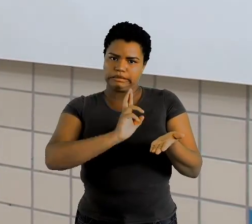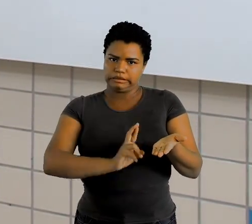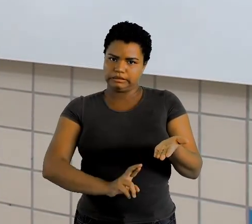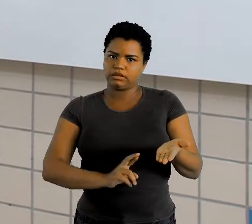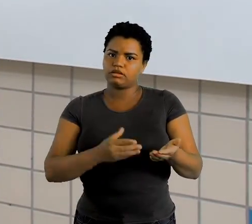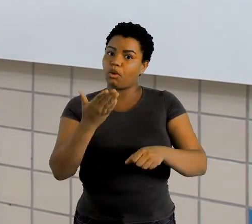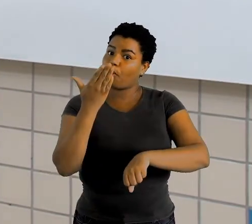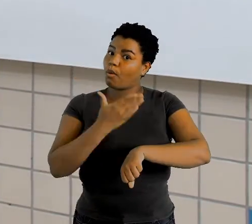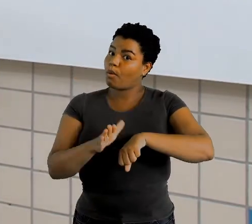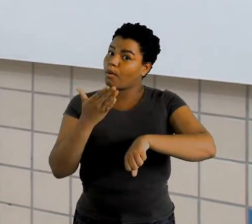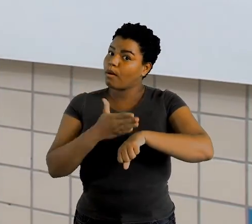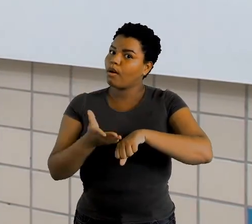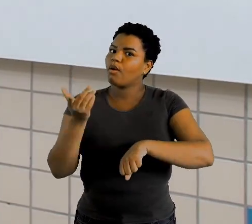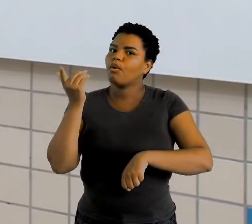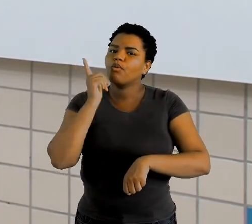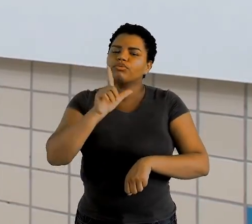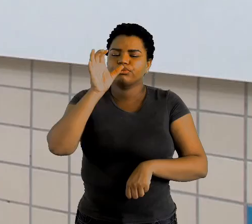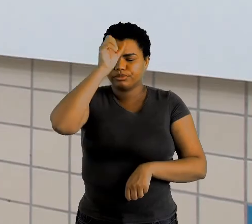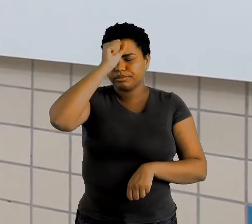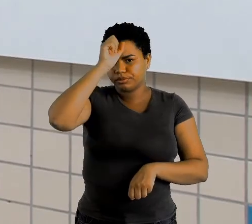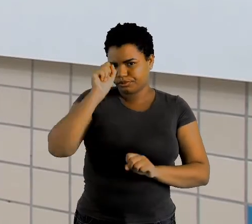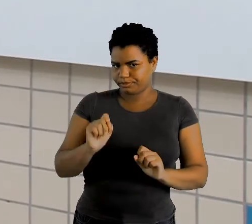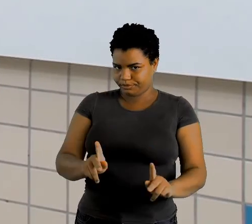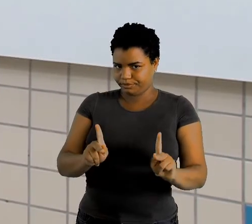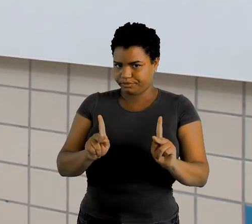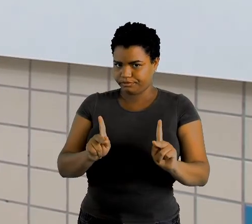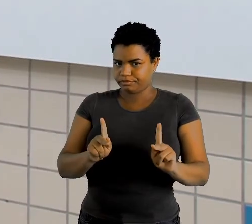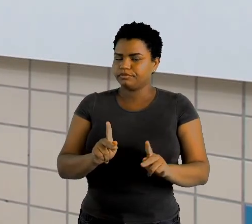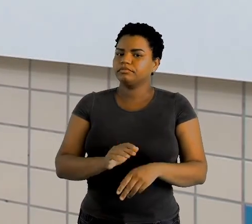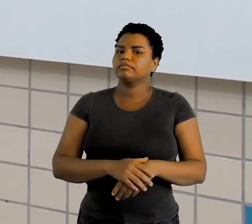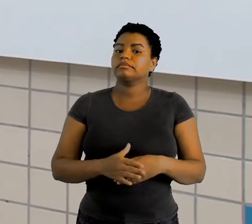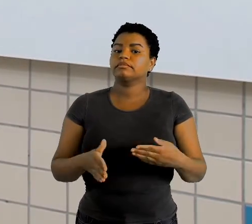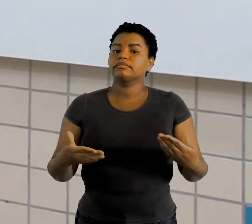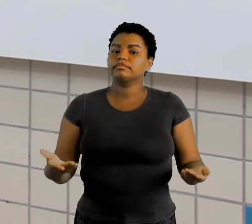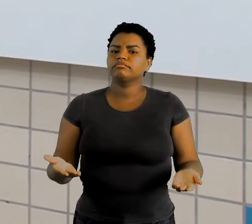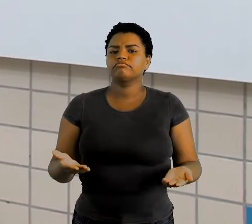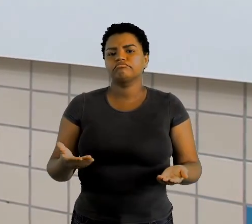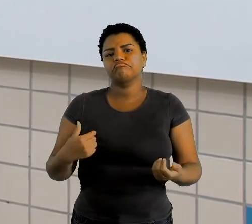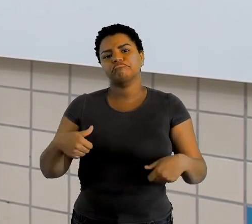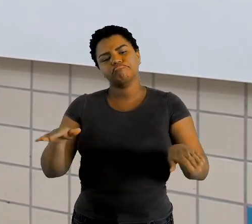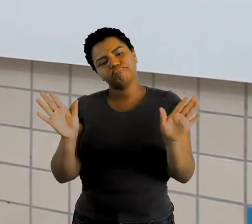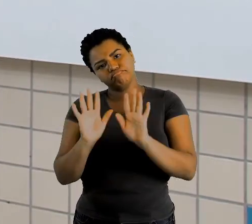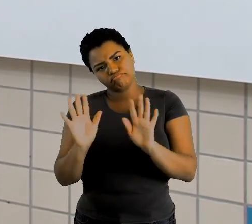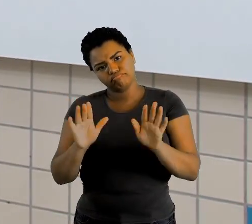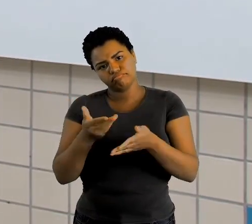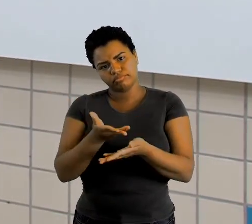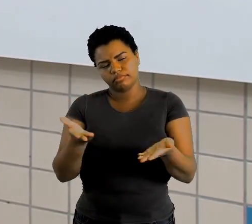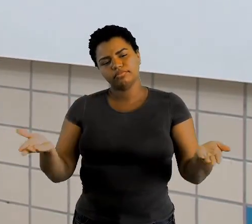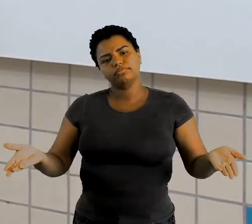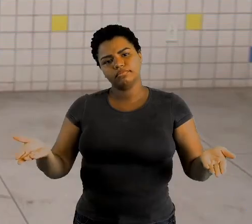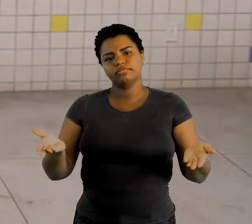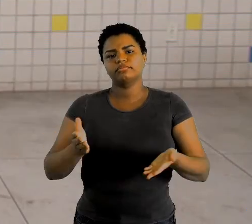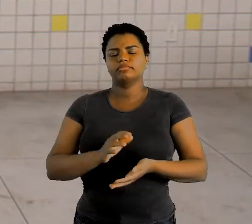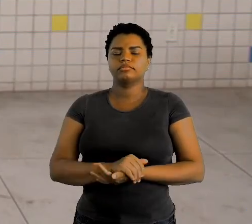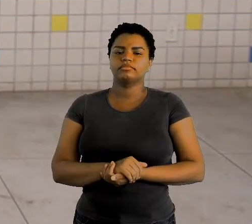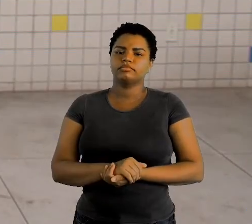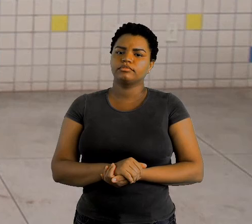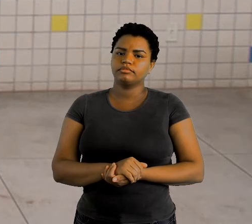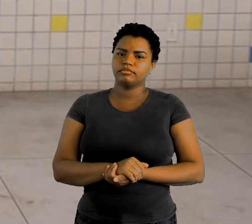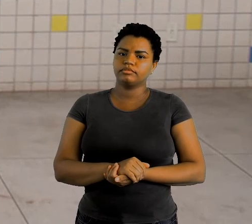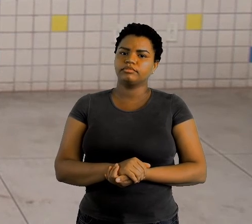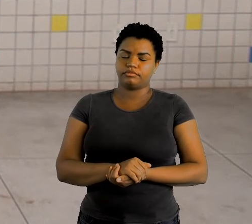praticando que a gente aprende ok? então eu vou me despedir de vocês tá?